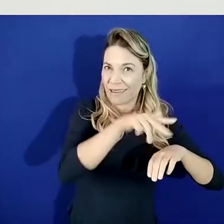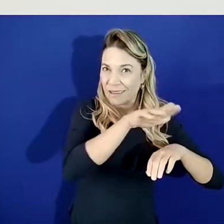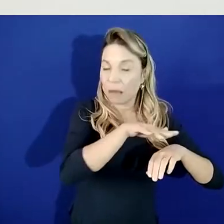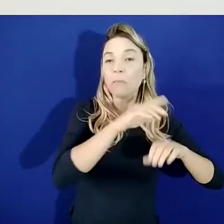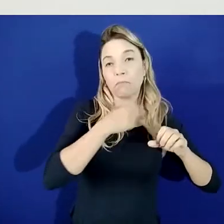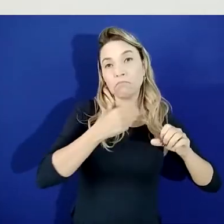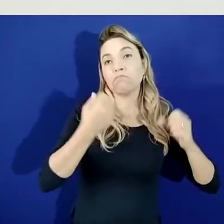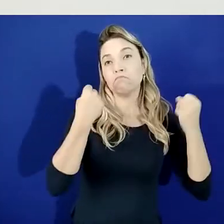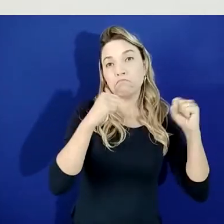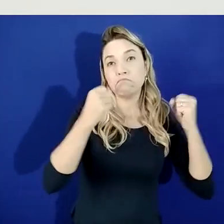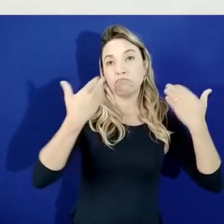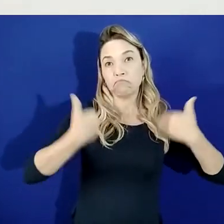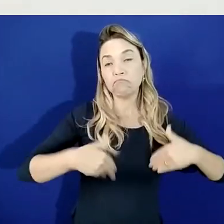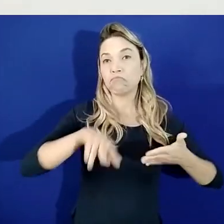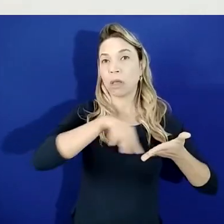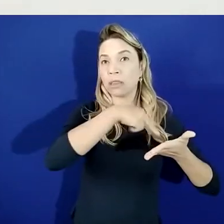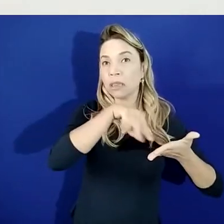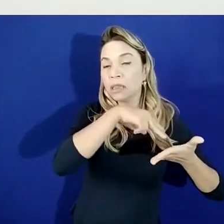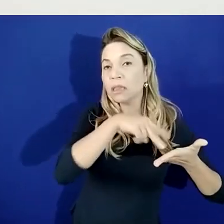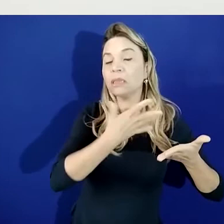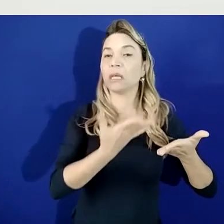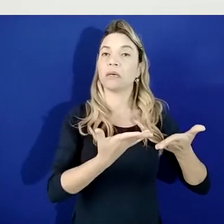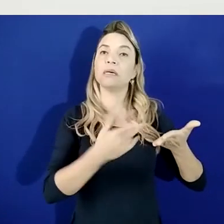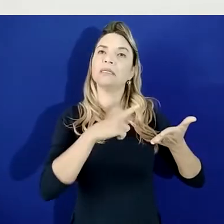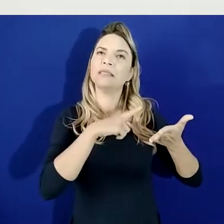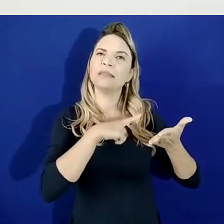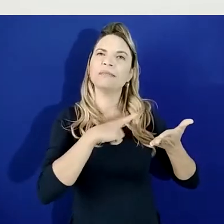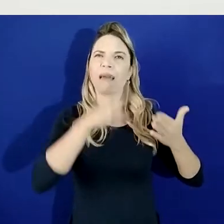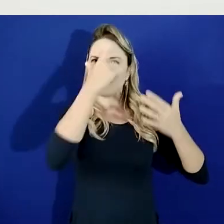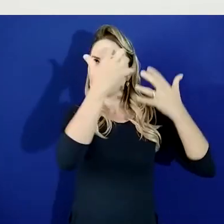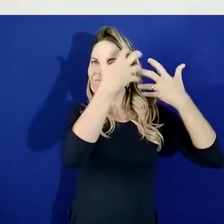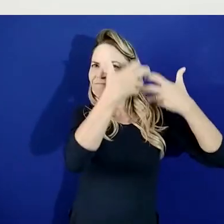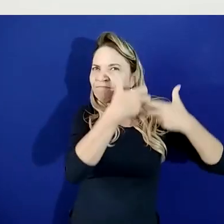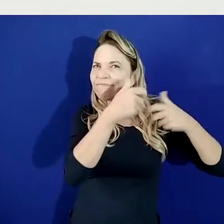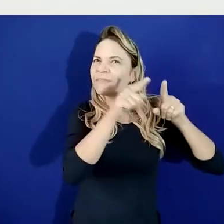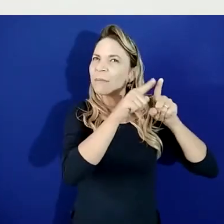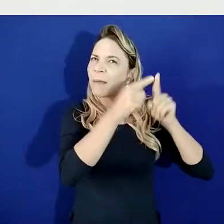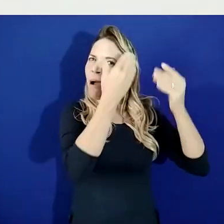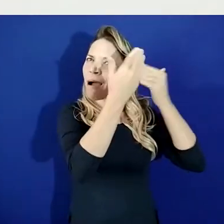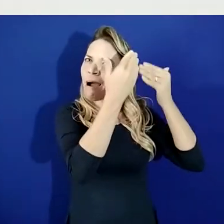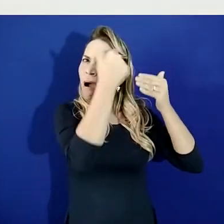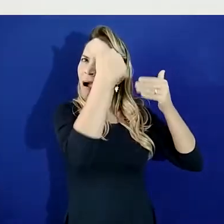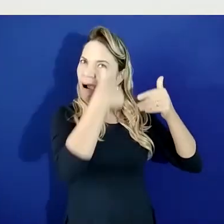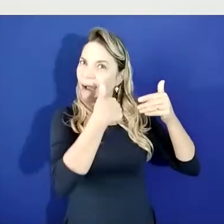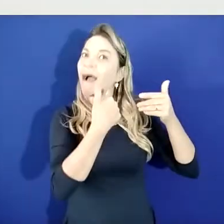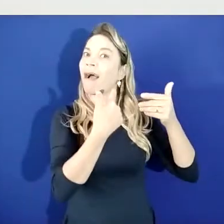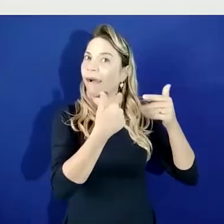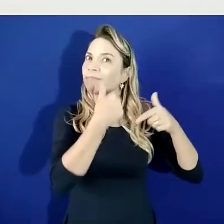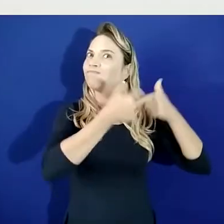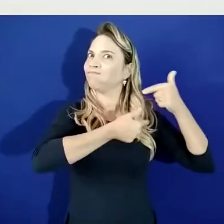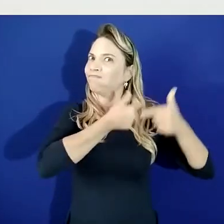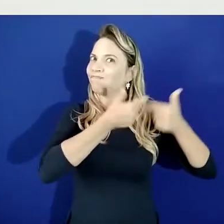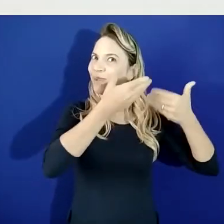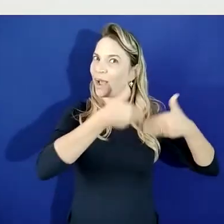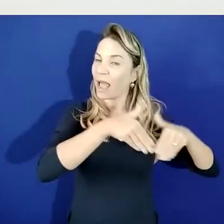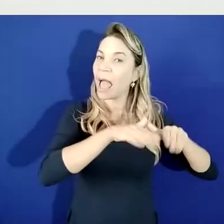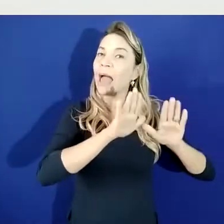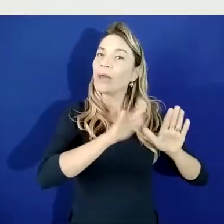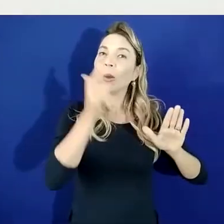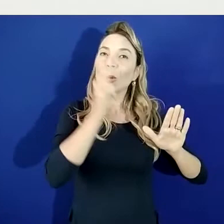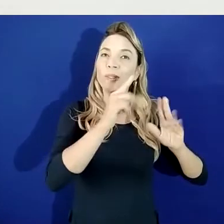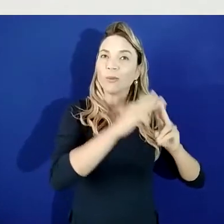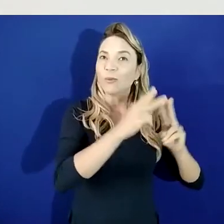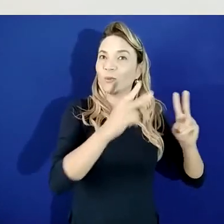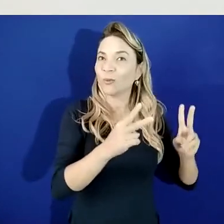físicas, dança, atividades lúdicas, atividades psicológicas e foi adequado